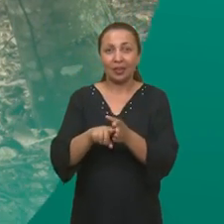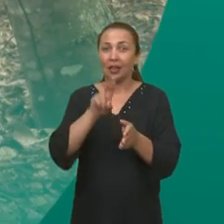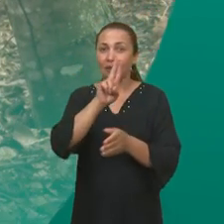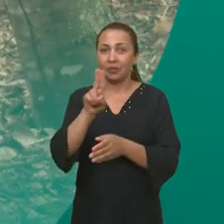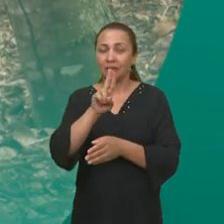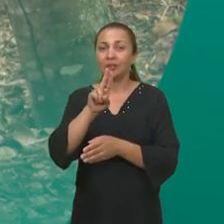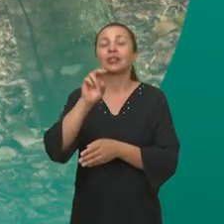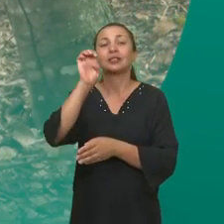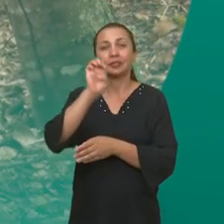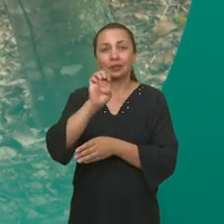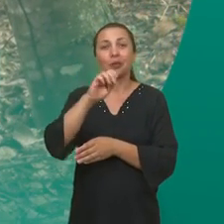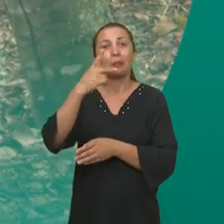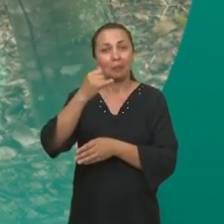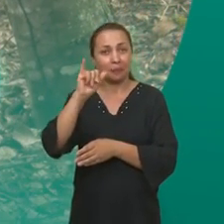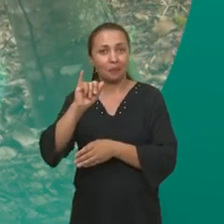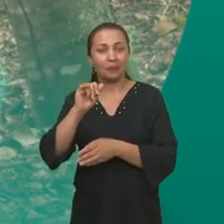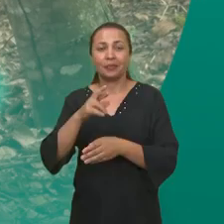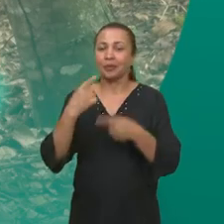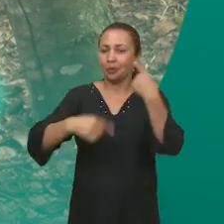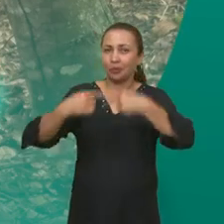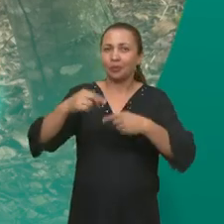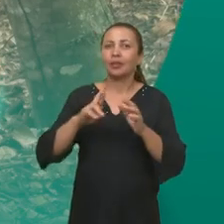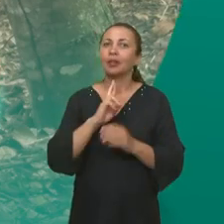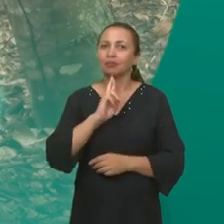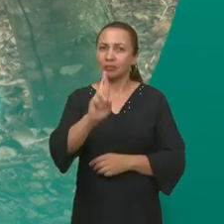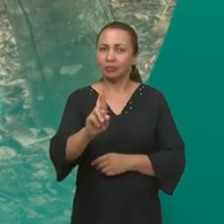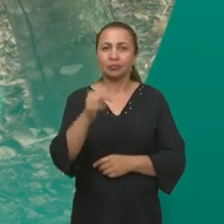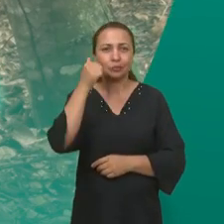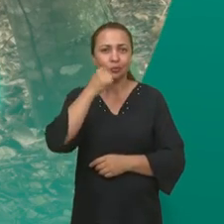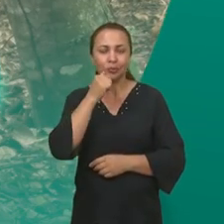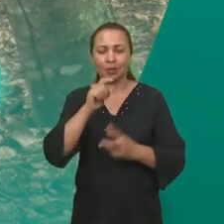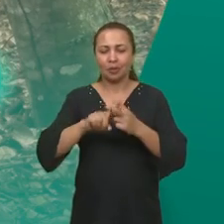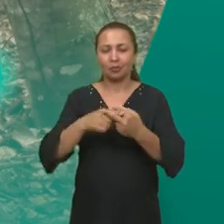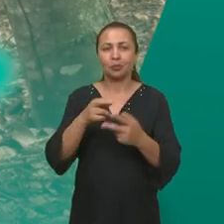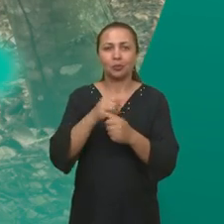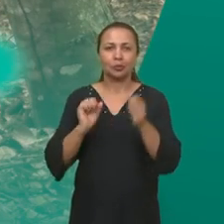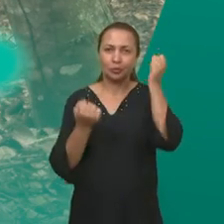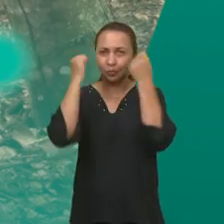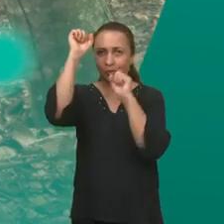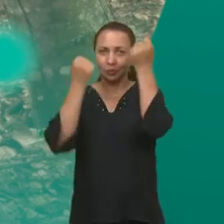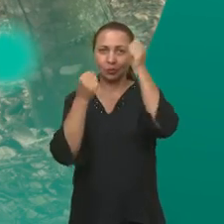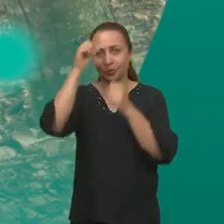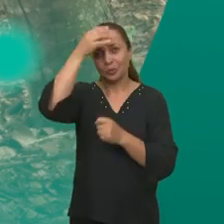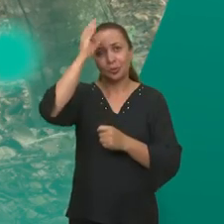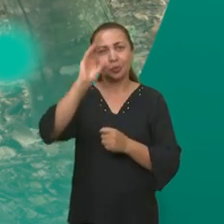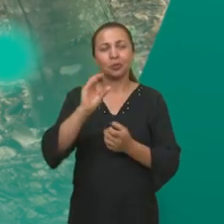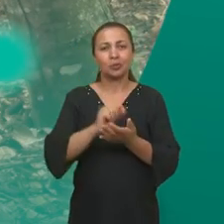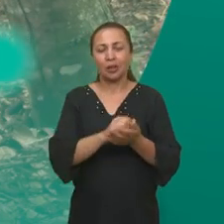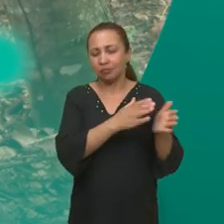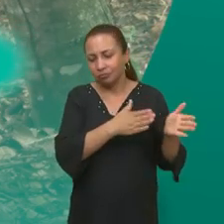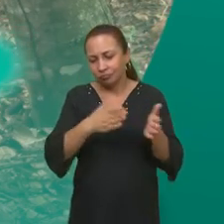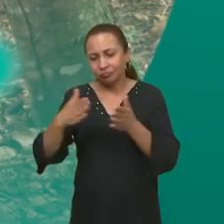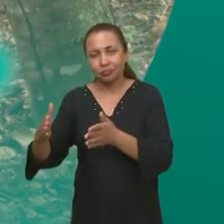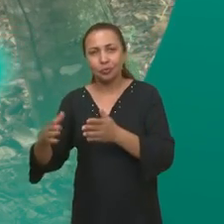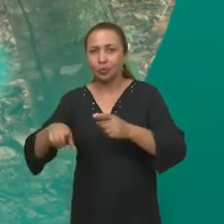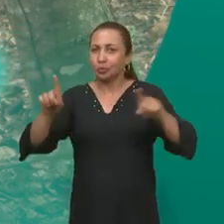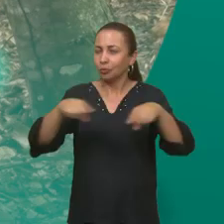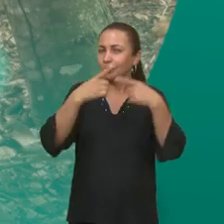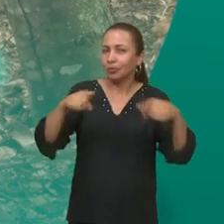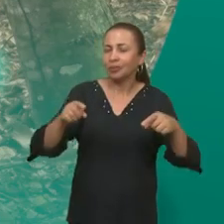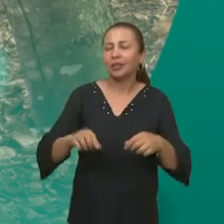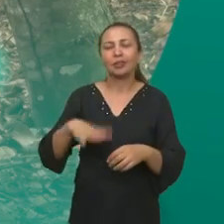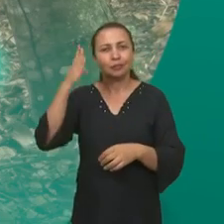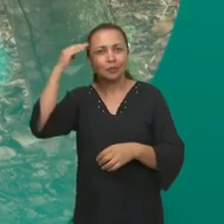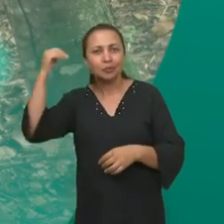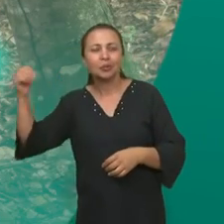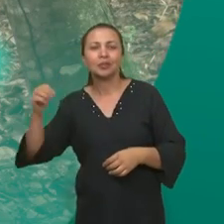pesquisa da Universidade Estadual do Piauí discute a representatividade feminina em produtos da indústria cultural através da trajetória de uma